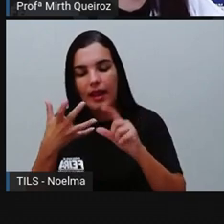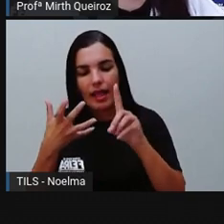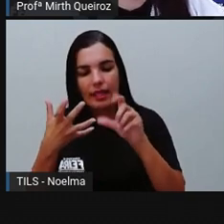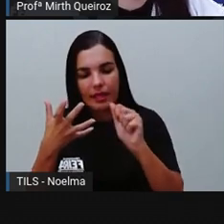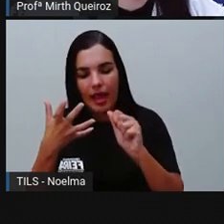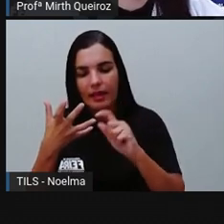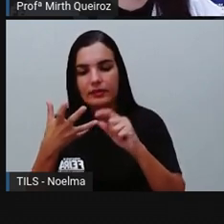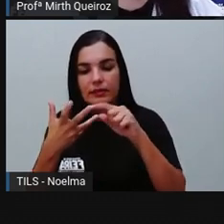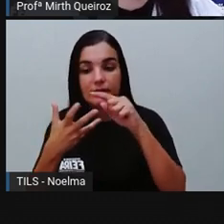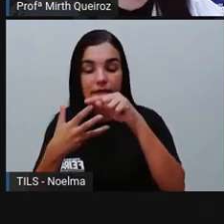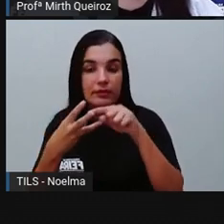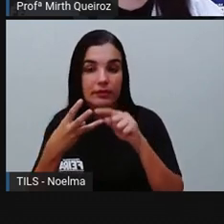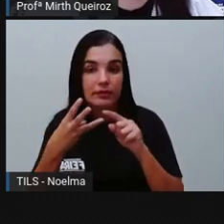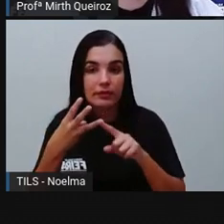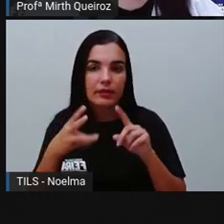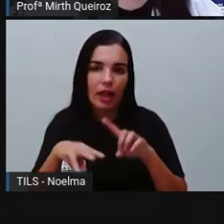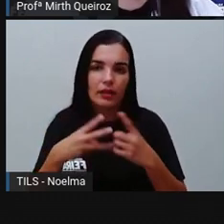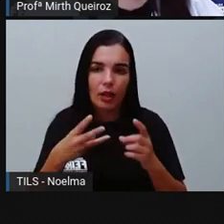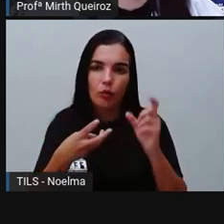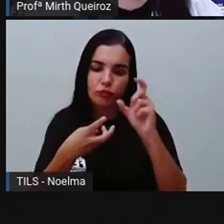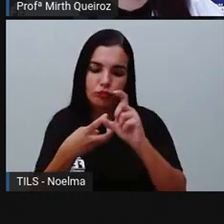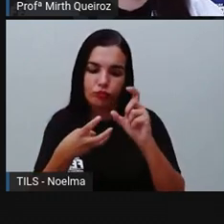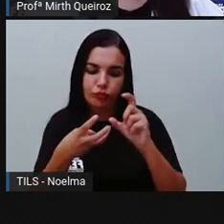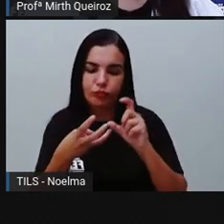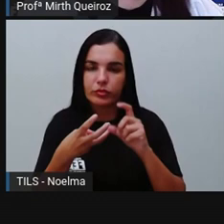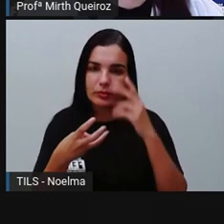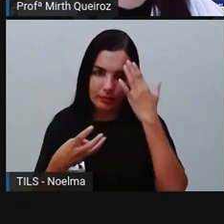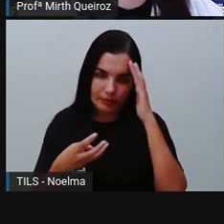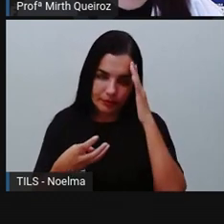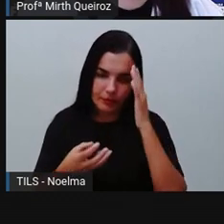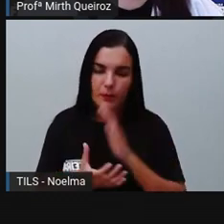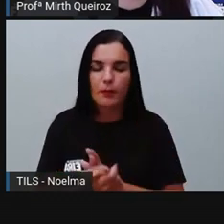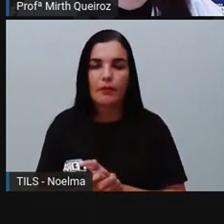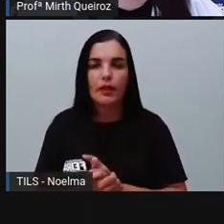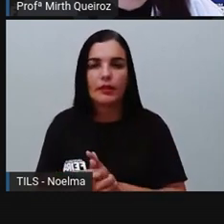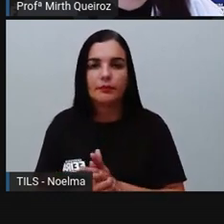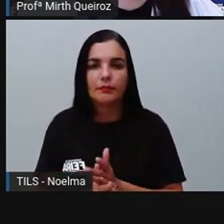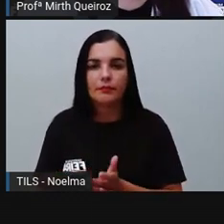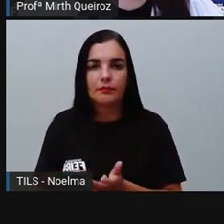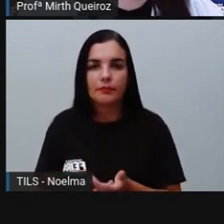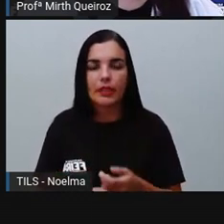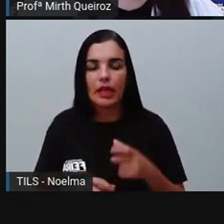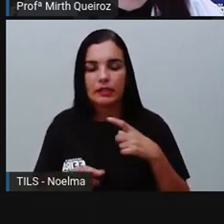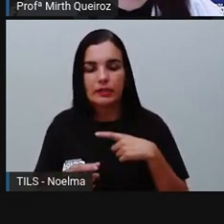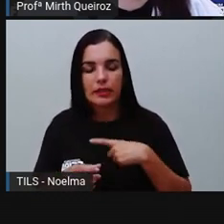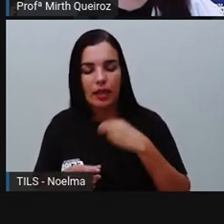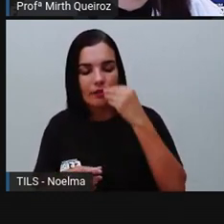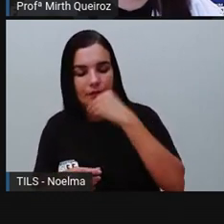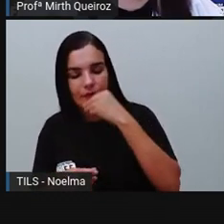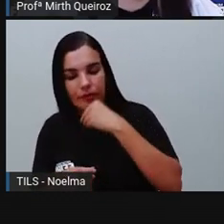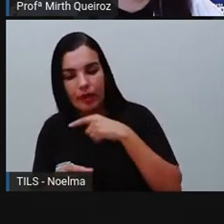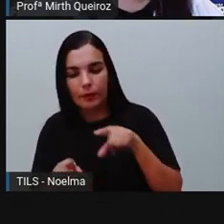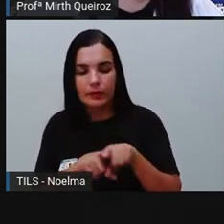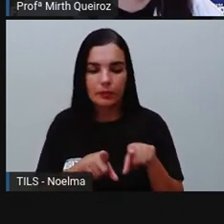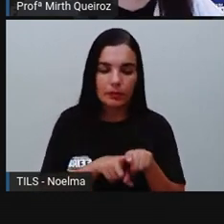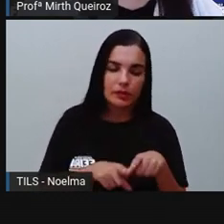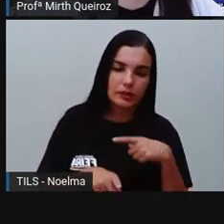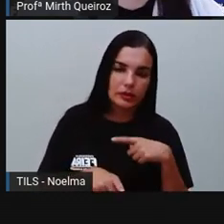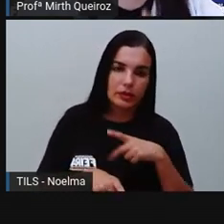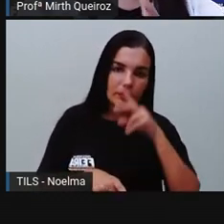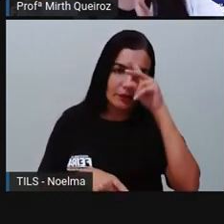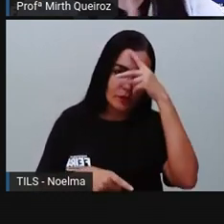tônica. As demais sílabas são sílabas átonas. Essa sílaba tônica, ela vai ser classificada de acordo com a sua posição.